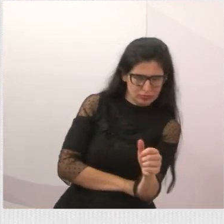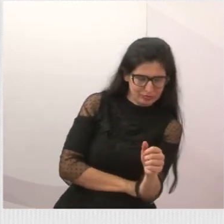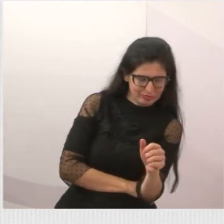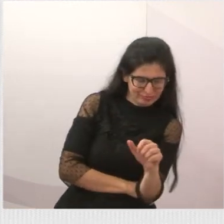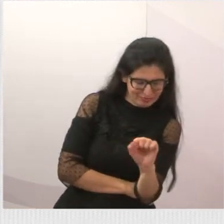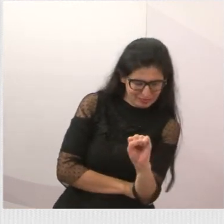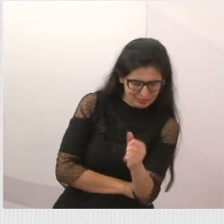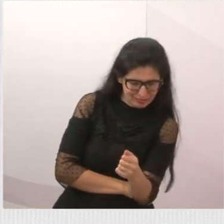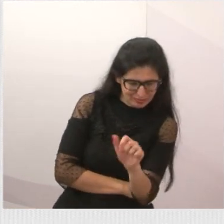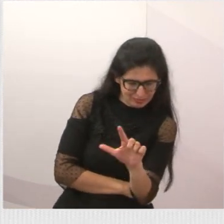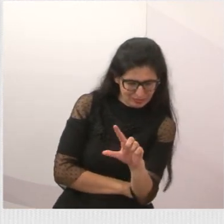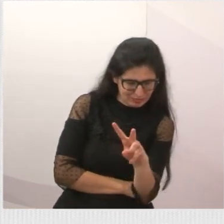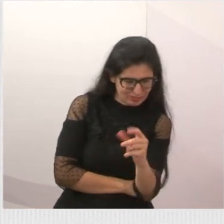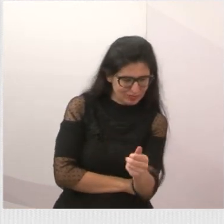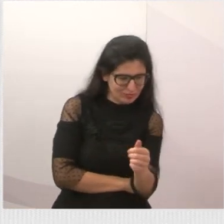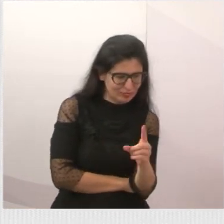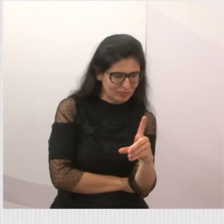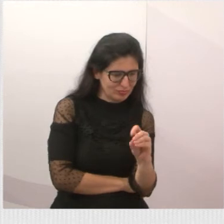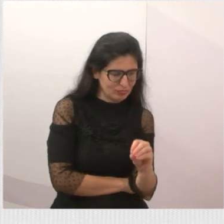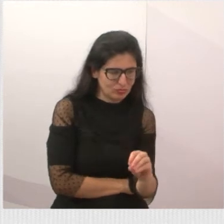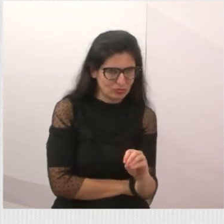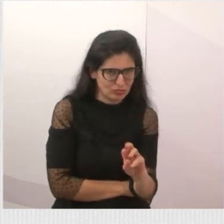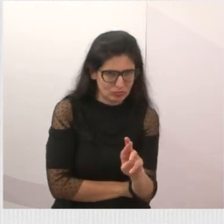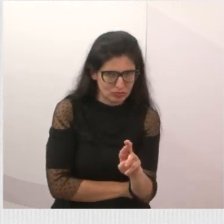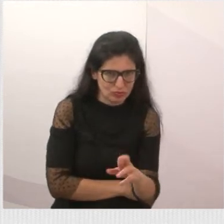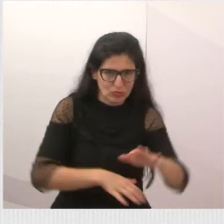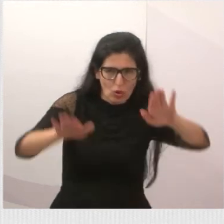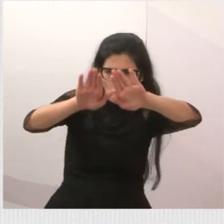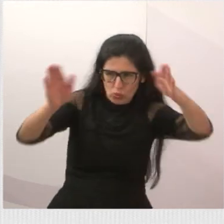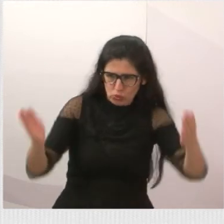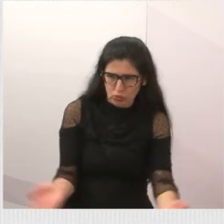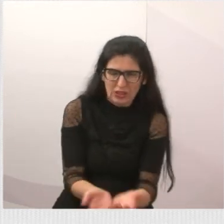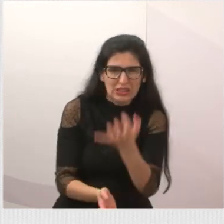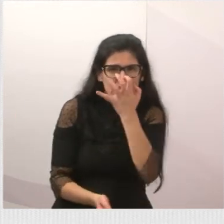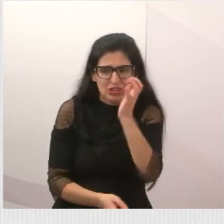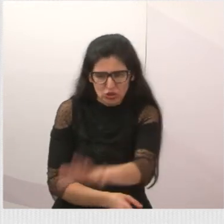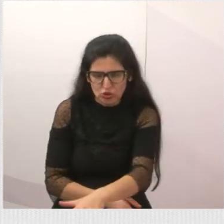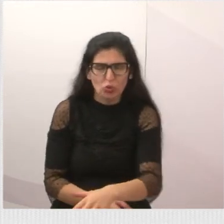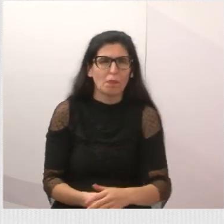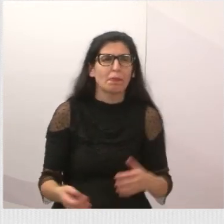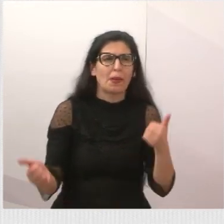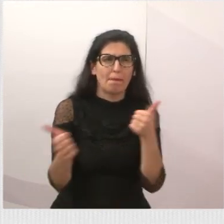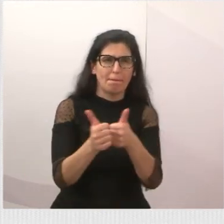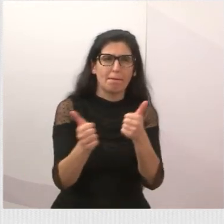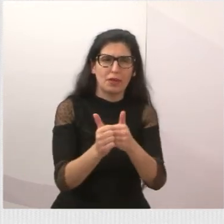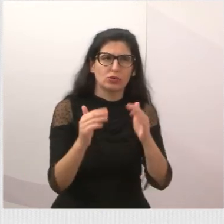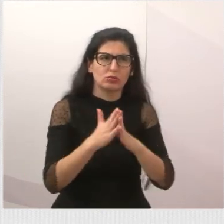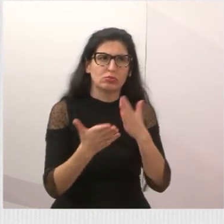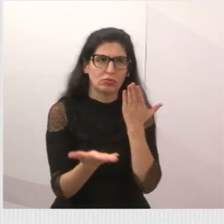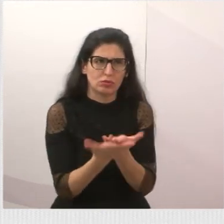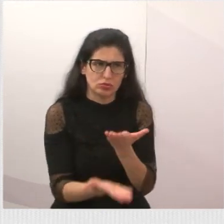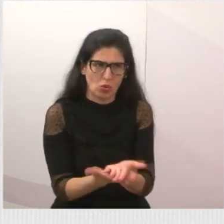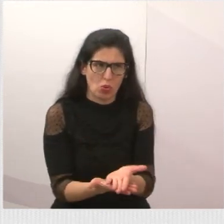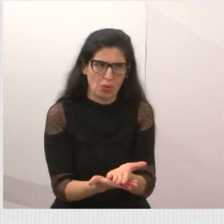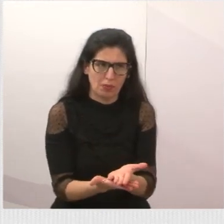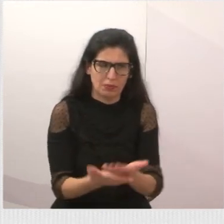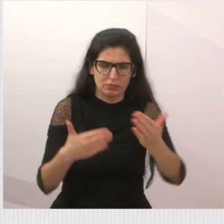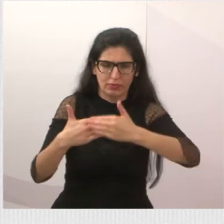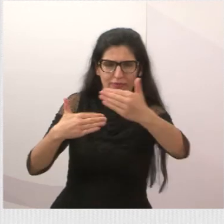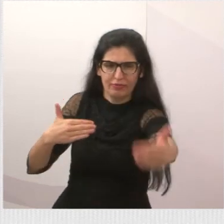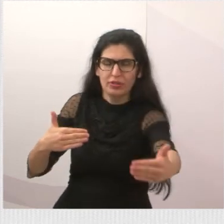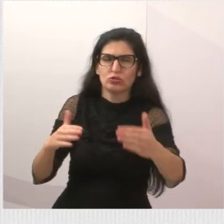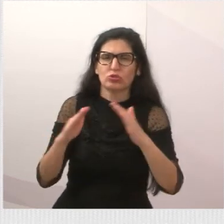localizado de fronte à escola. e professor Antônio Martins da Silva, na Avenida Santo Ivo, número 368, no bairro Cidade de Salvador.